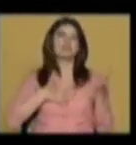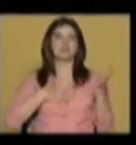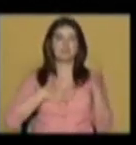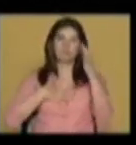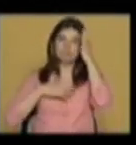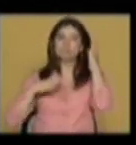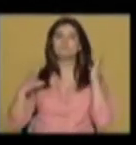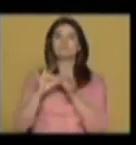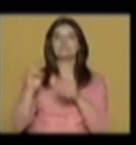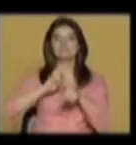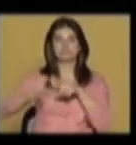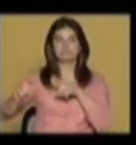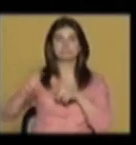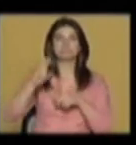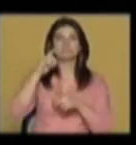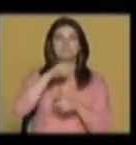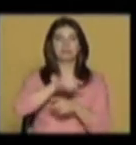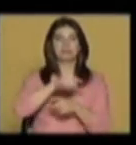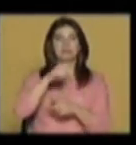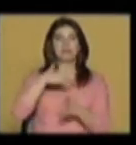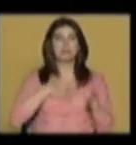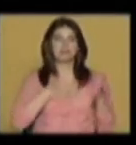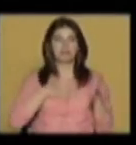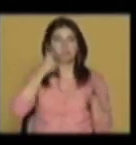eletrónicos com bailarinos de carne e oze.